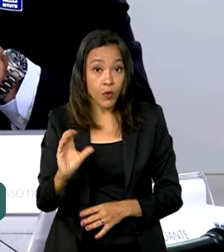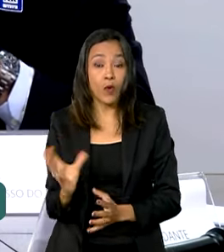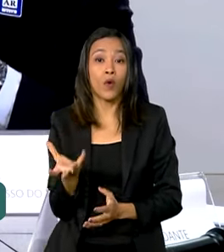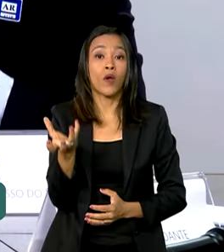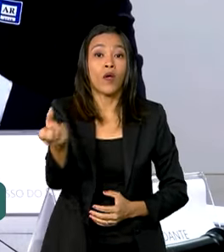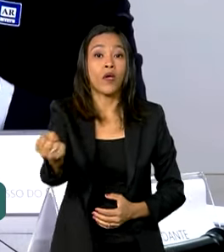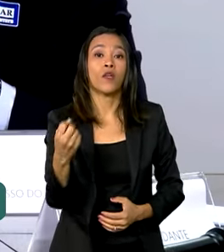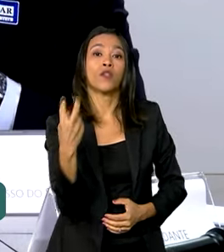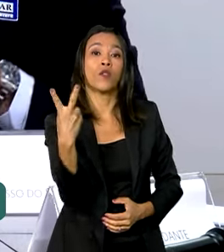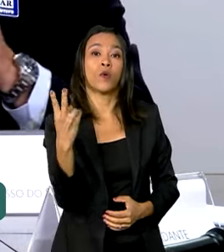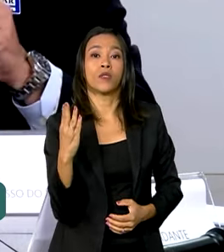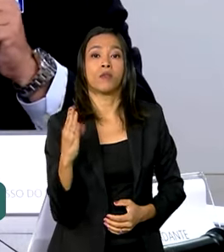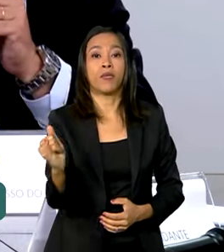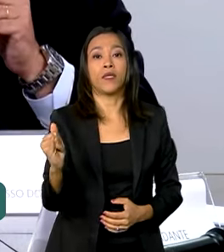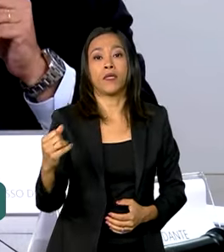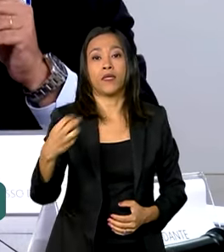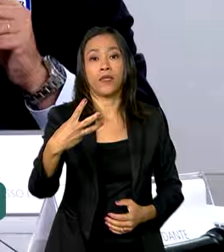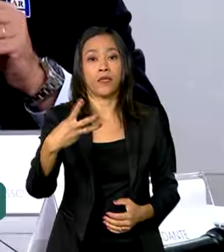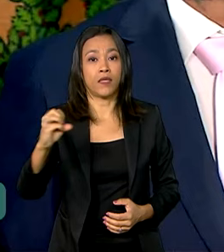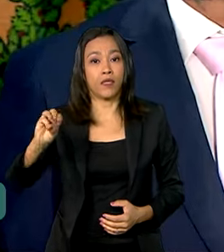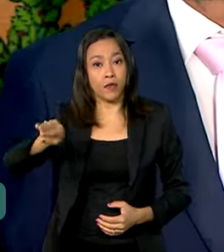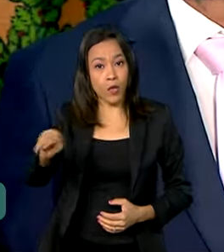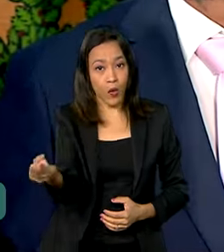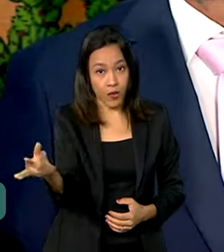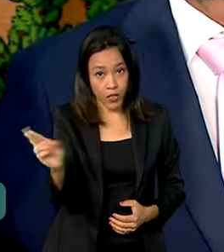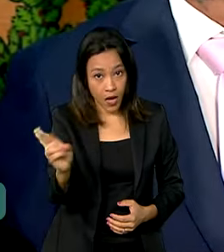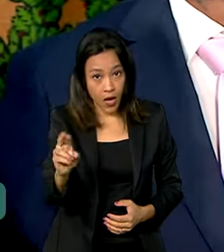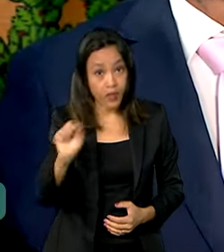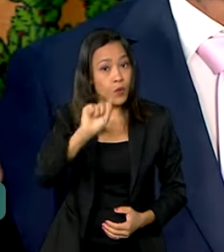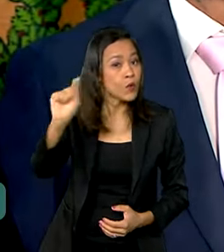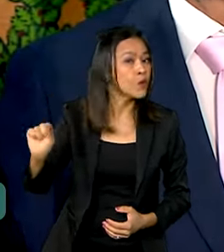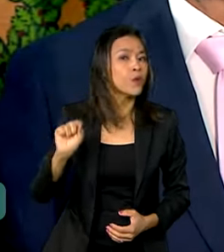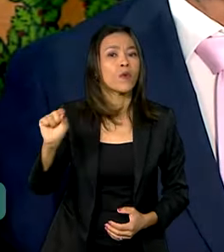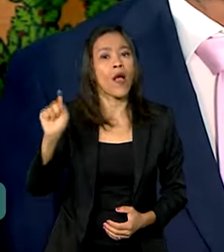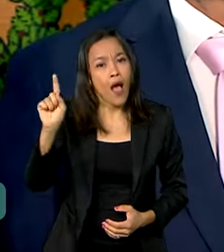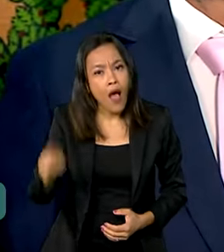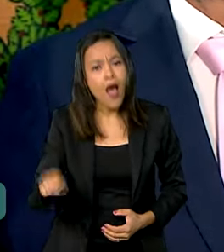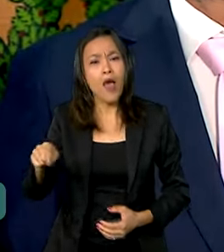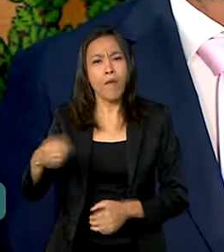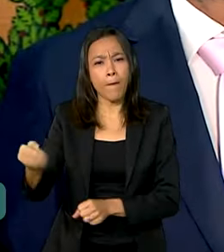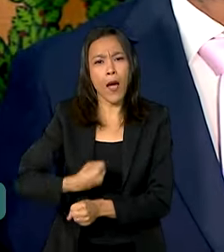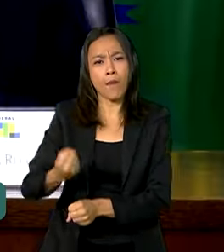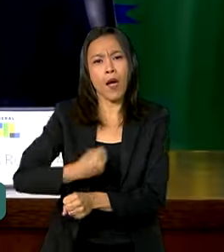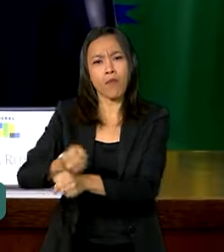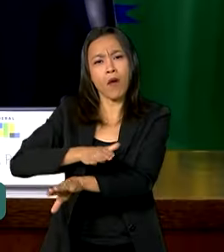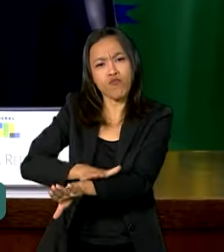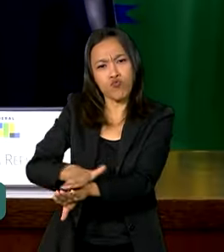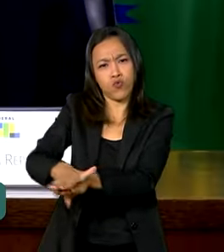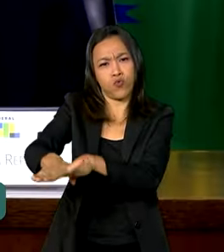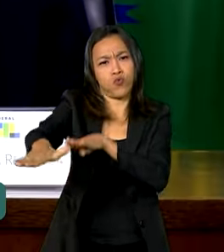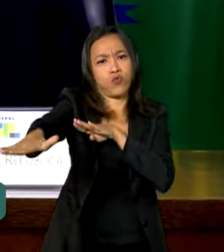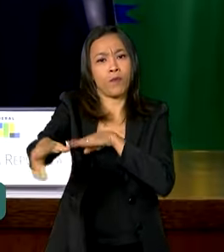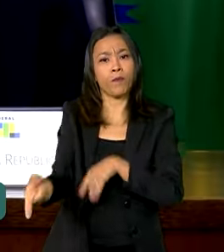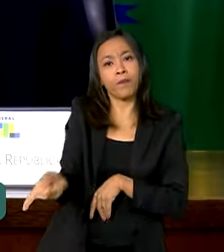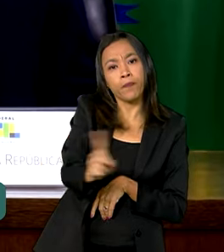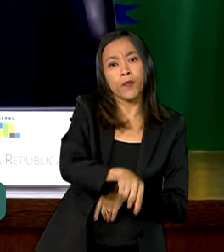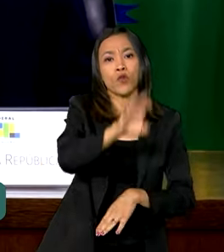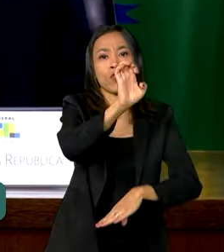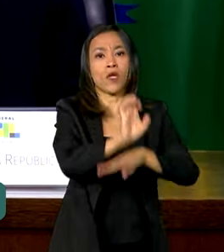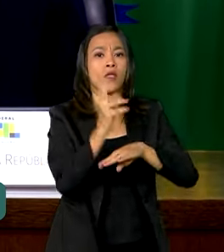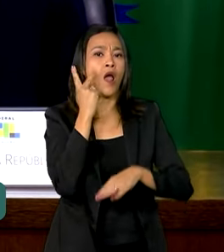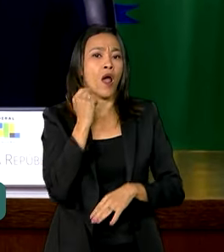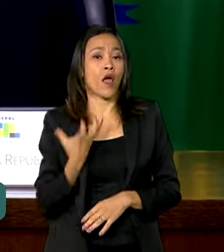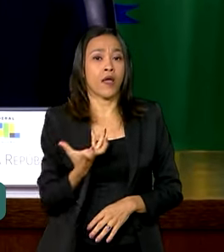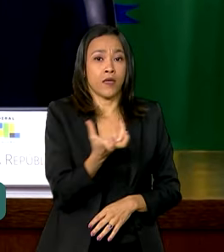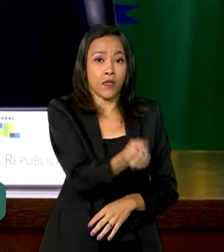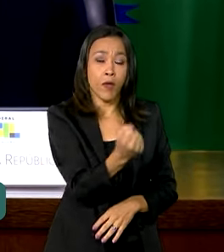bilhões e 300 milhões de reais para modernizar as rodovias do Estado. Já o Ceará vai receber 1